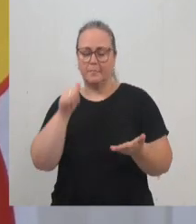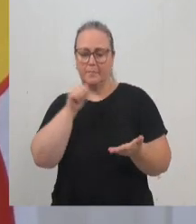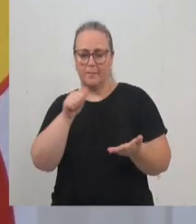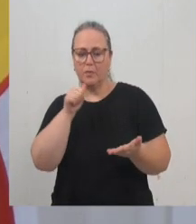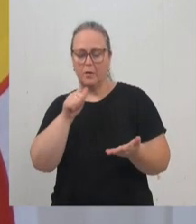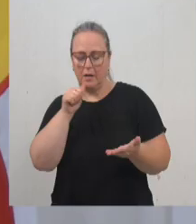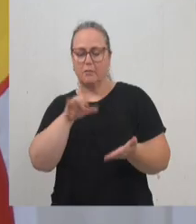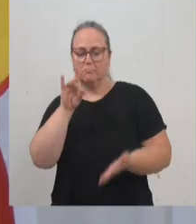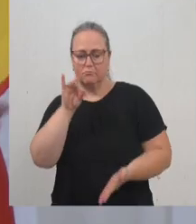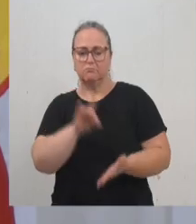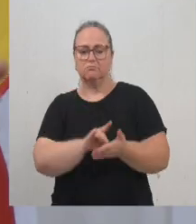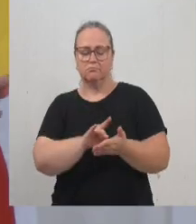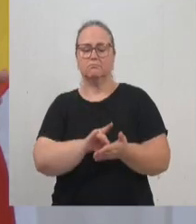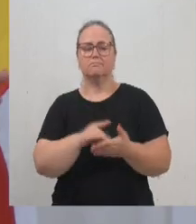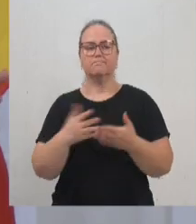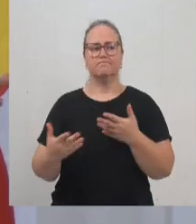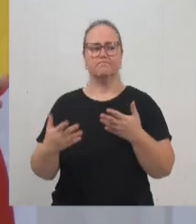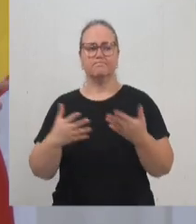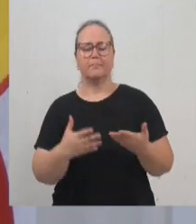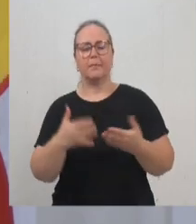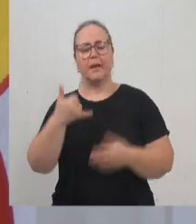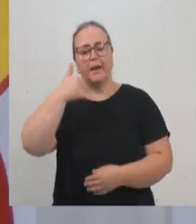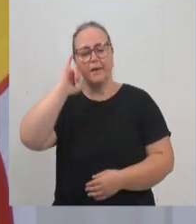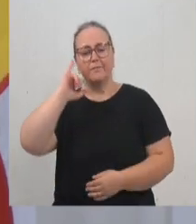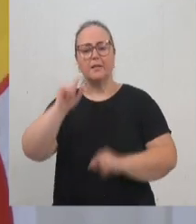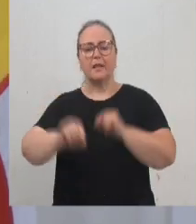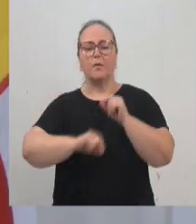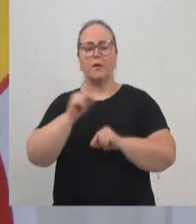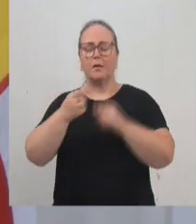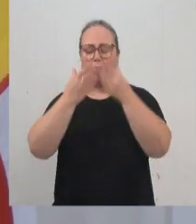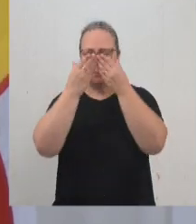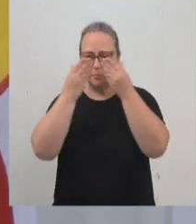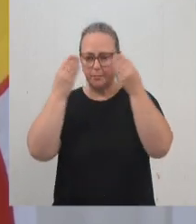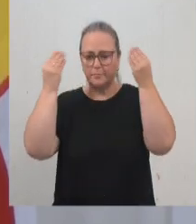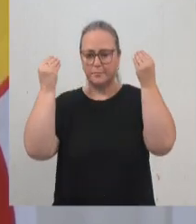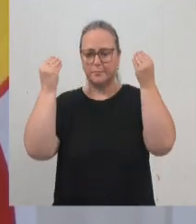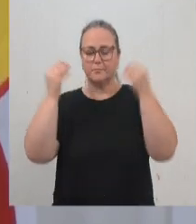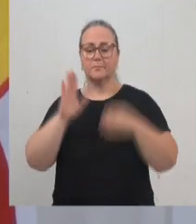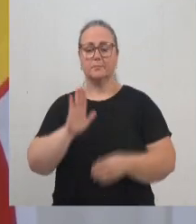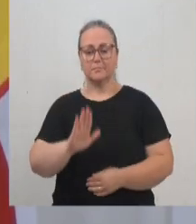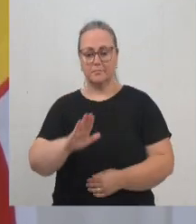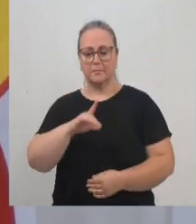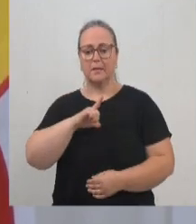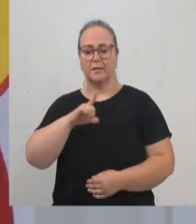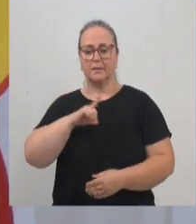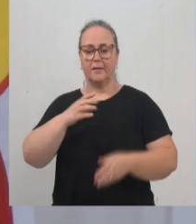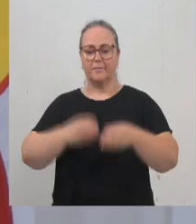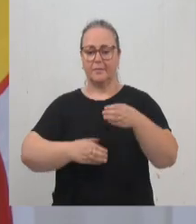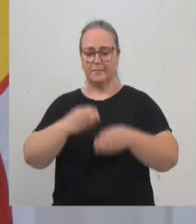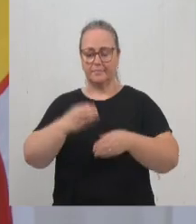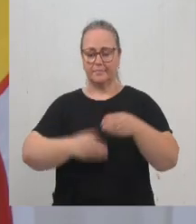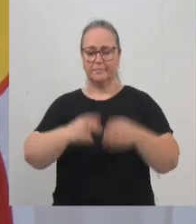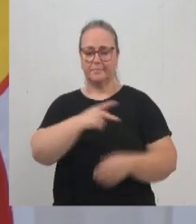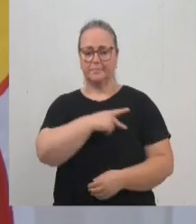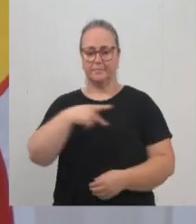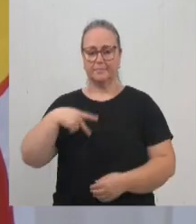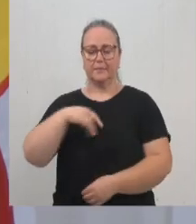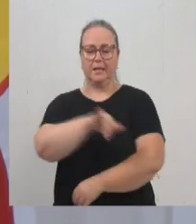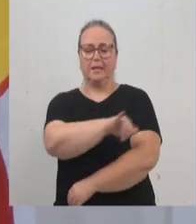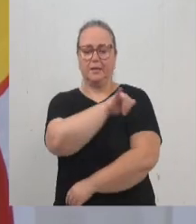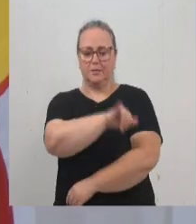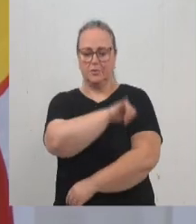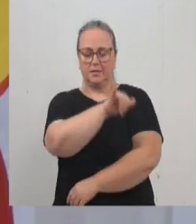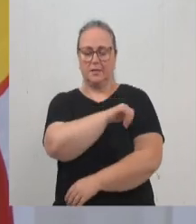questão de abordar para que não passe em branco. Foi um concurso público da cidade de Macaé, no Rio de Janeiro,